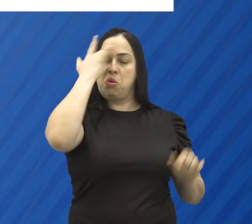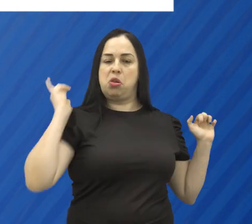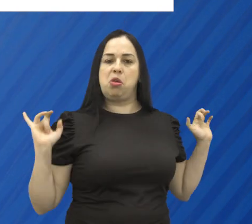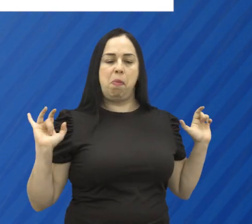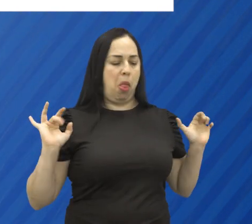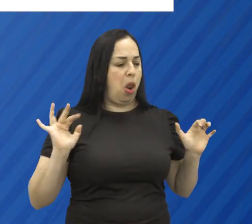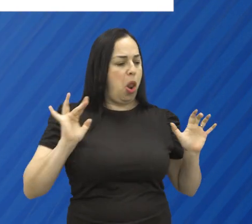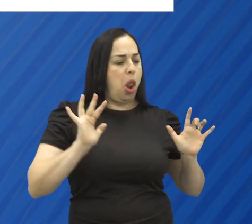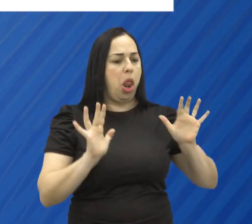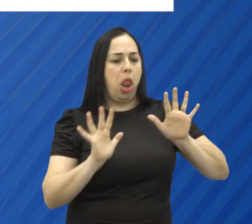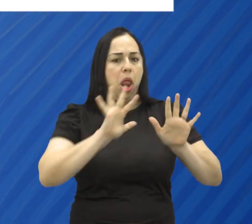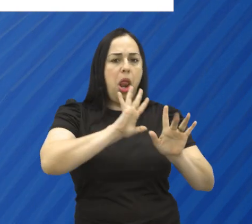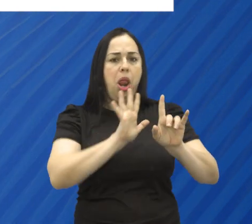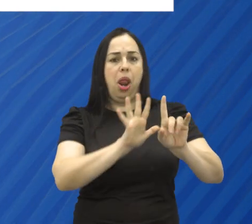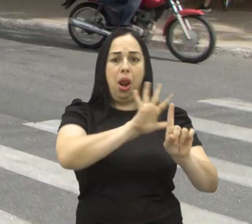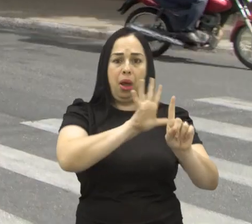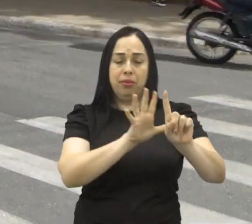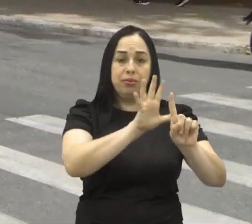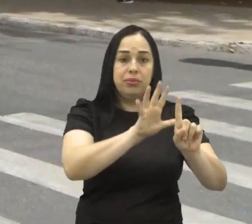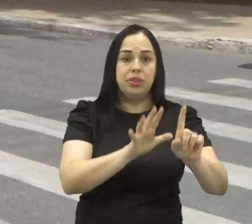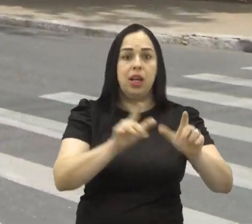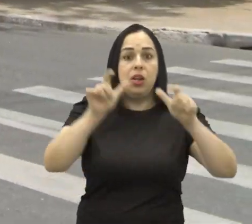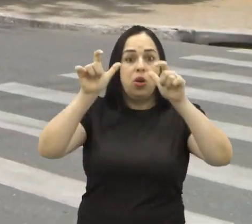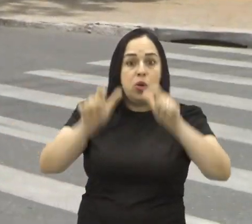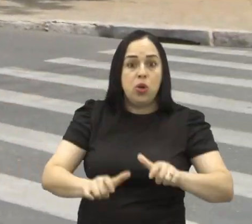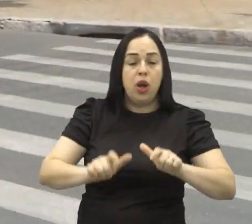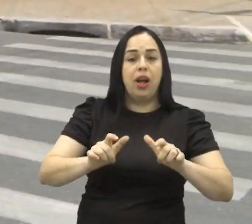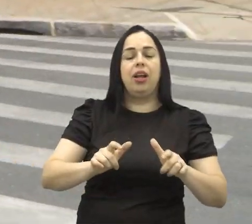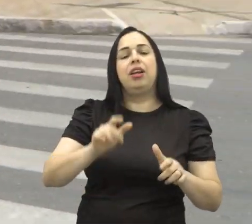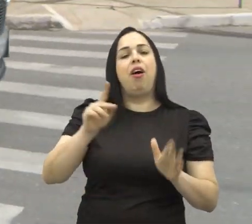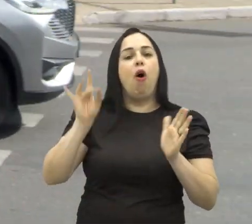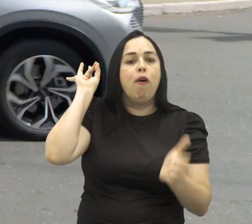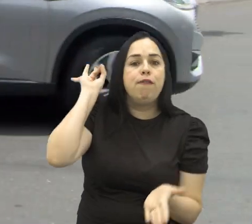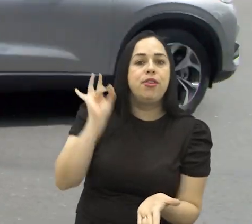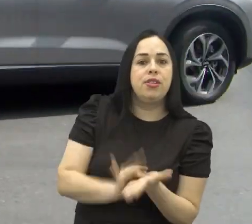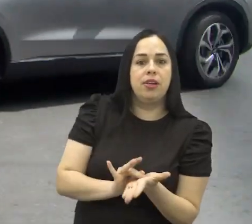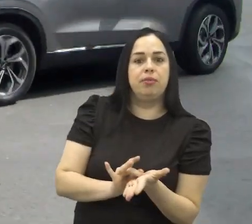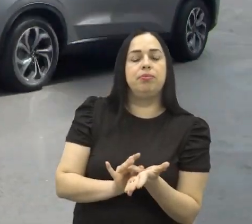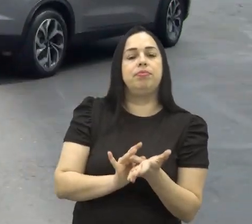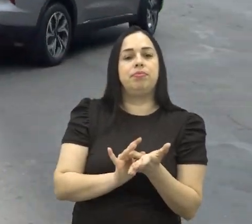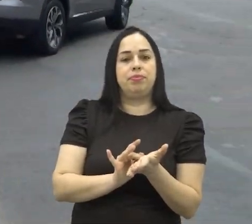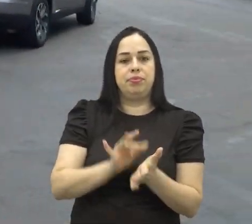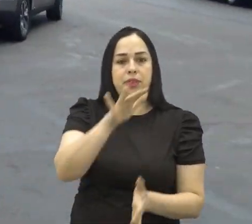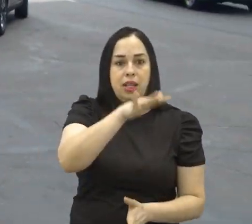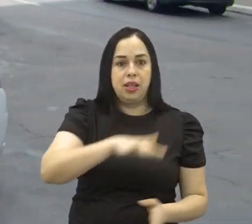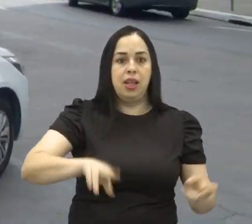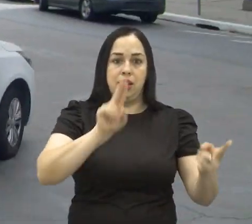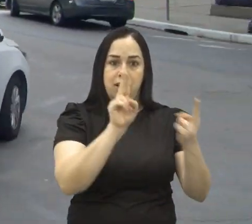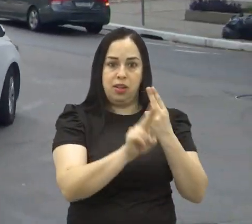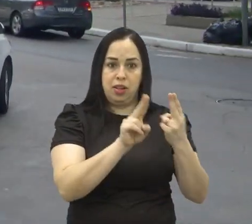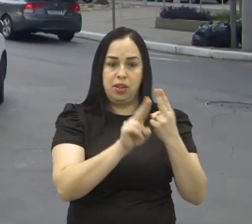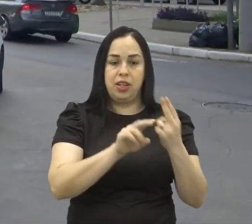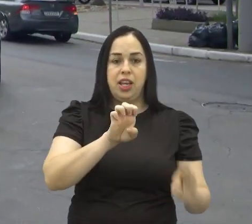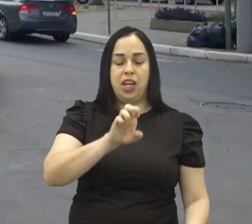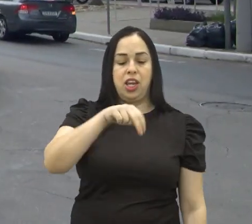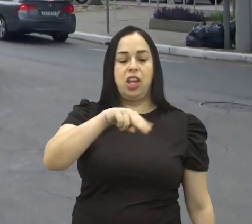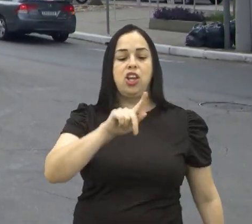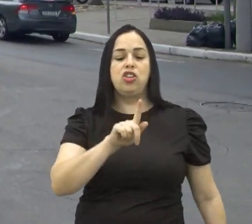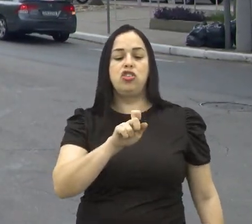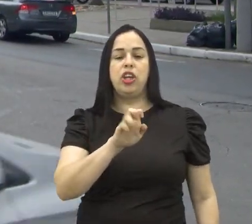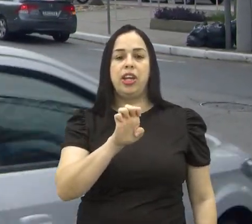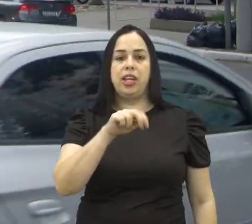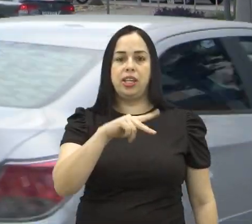atraíram milhares de pessoas. O circuito oficial previsto na matéria engloba as ruas Engenheiro